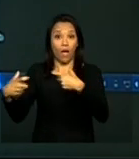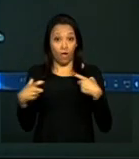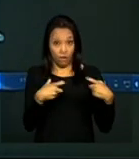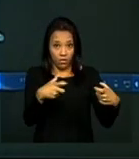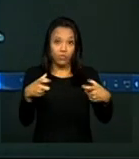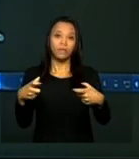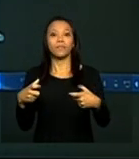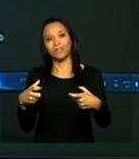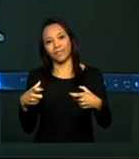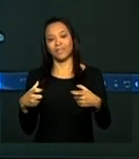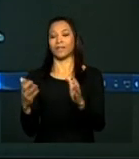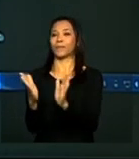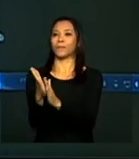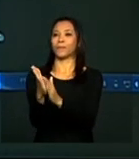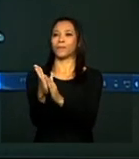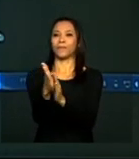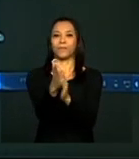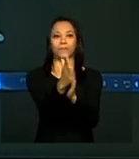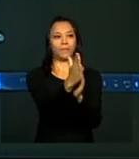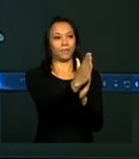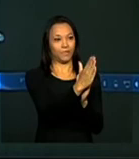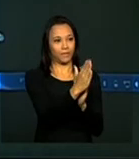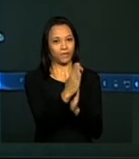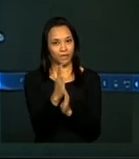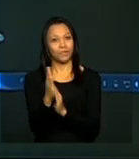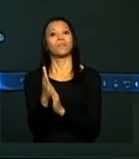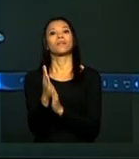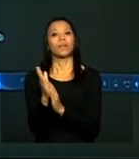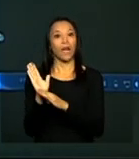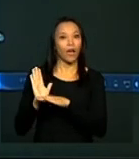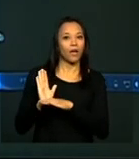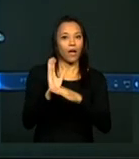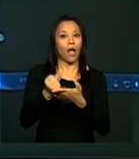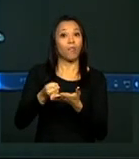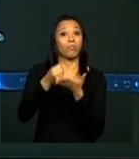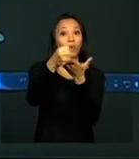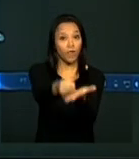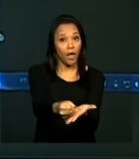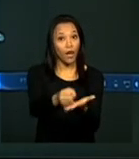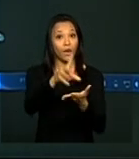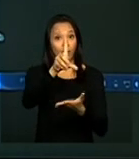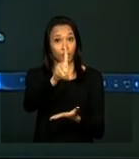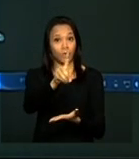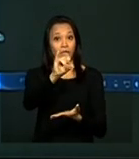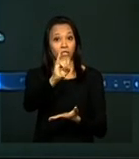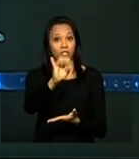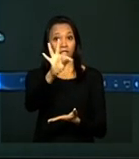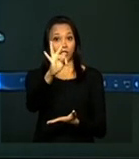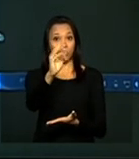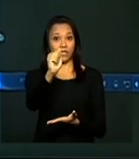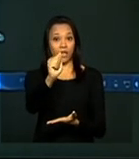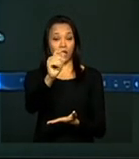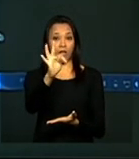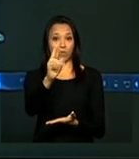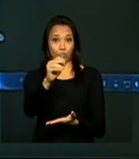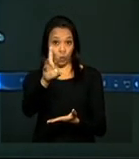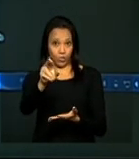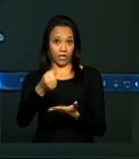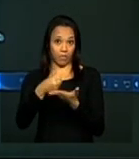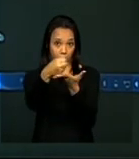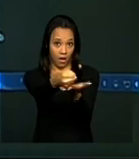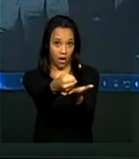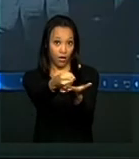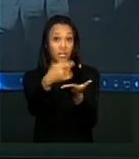ainda se homenageiam colaboradores da ditadura e do sistema repressivo. e vamos dizer que é aquilo que a gente